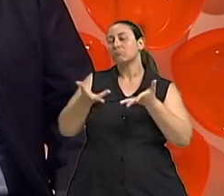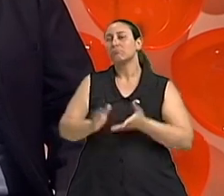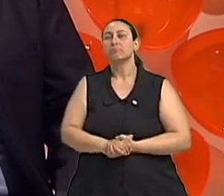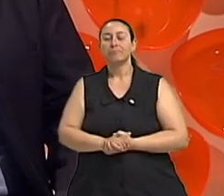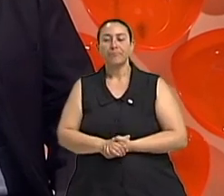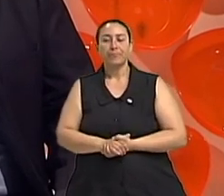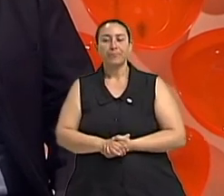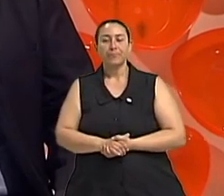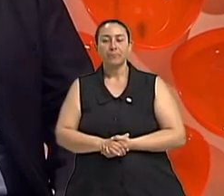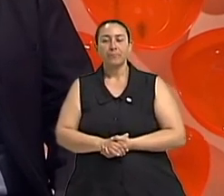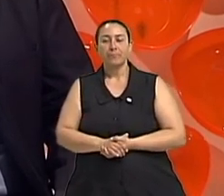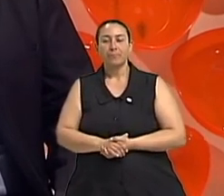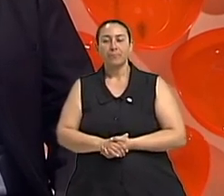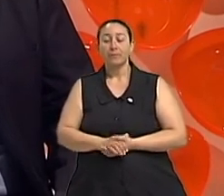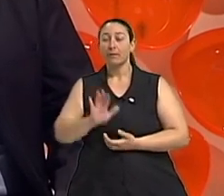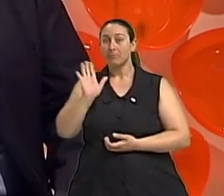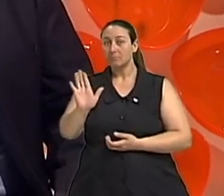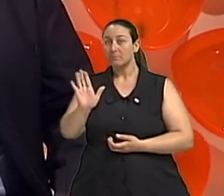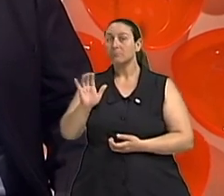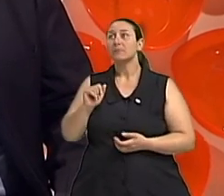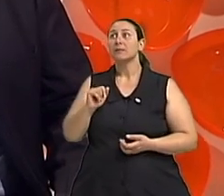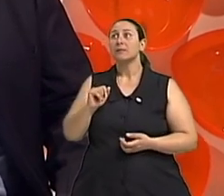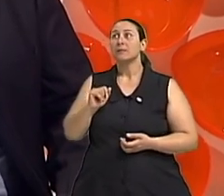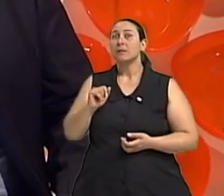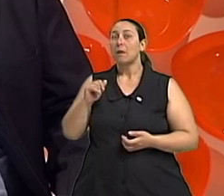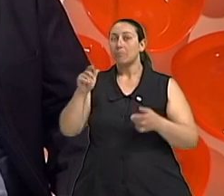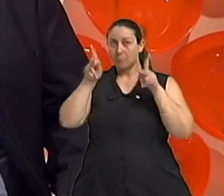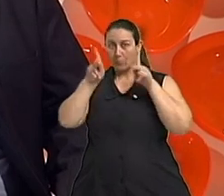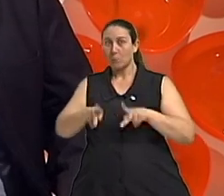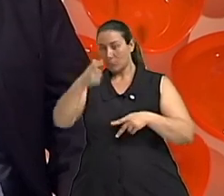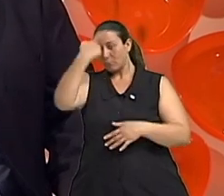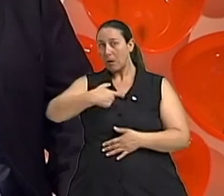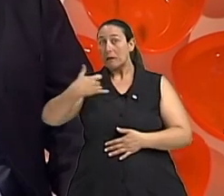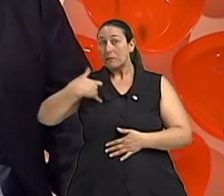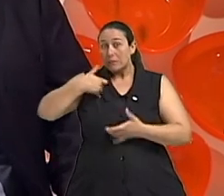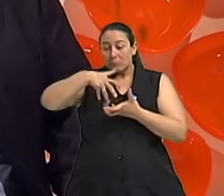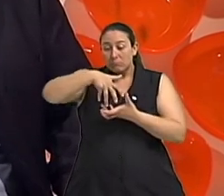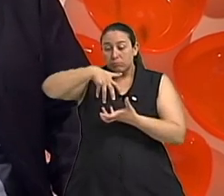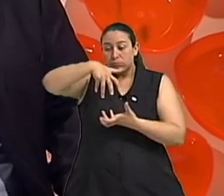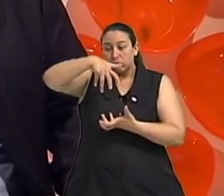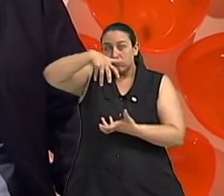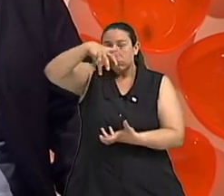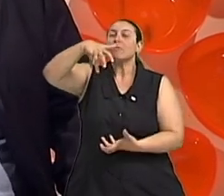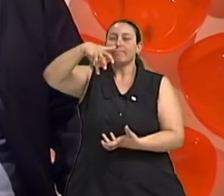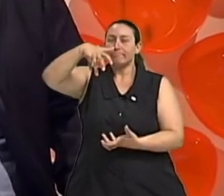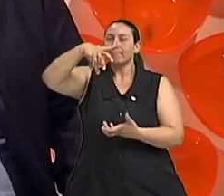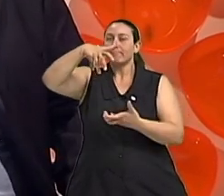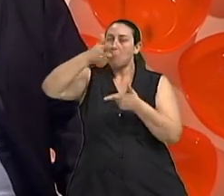Olha, é claro que quanto mais idade a pessoa tiver, maior a chance de que isso aconteça.